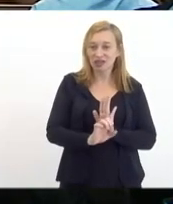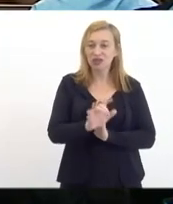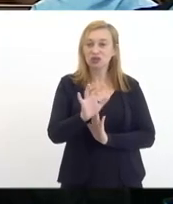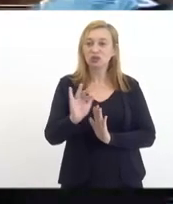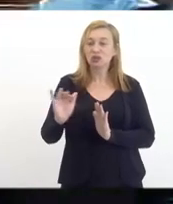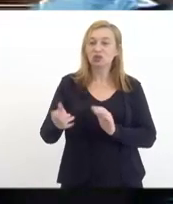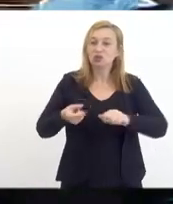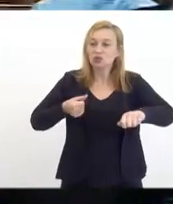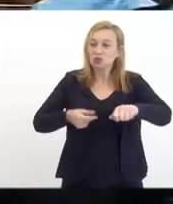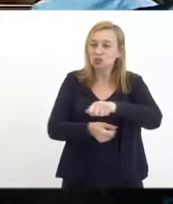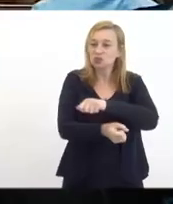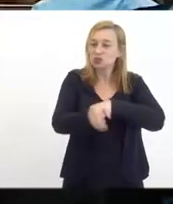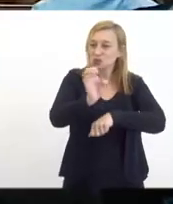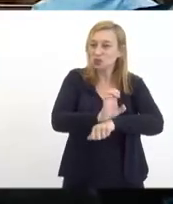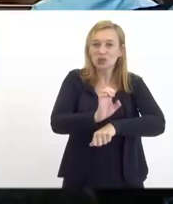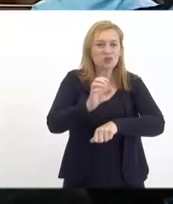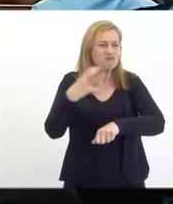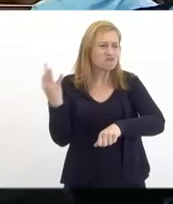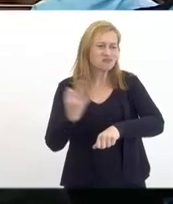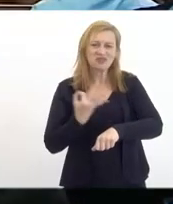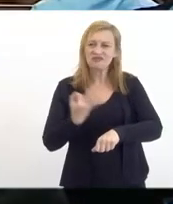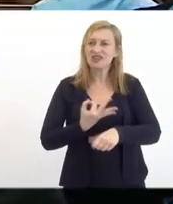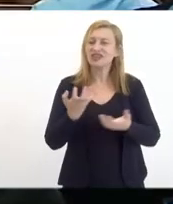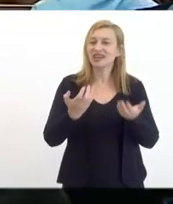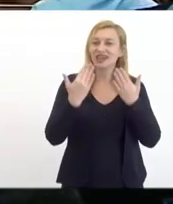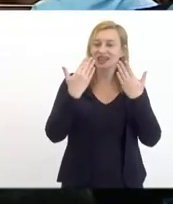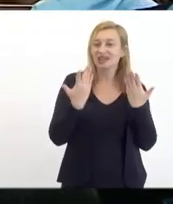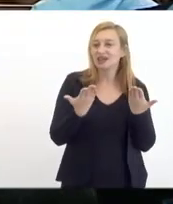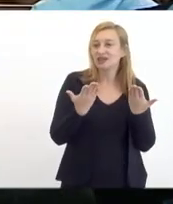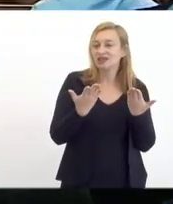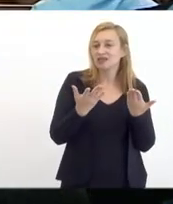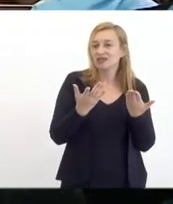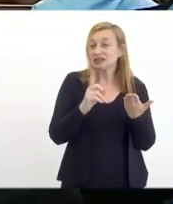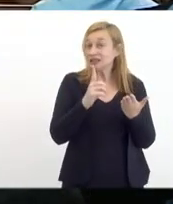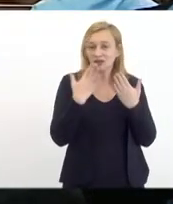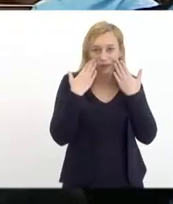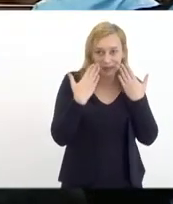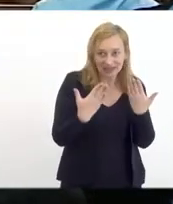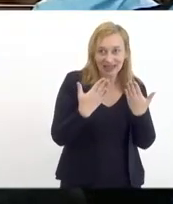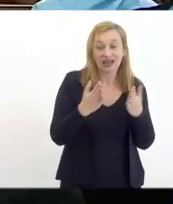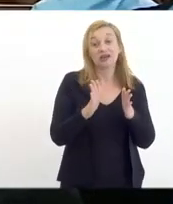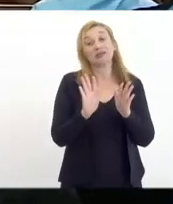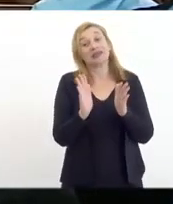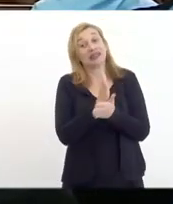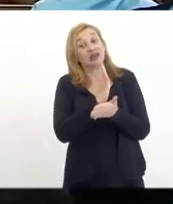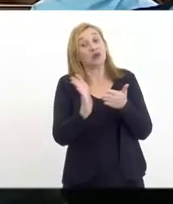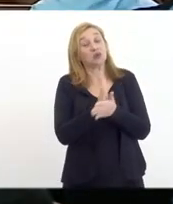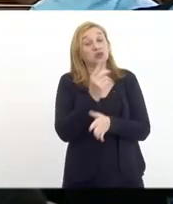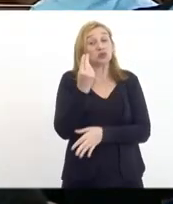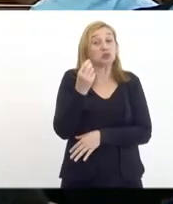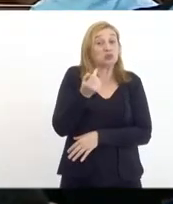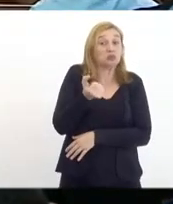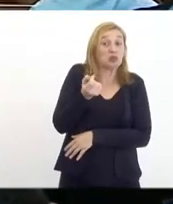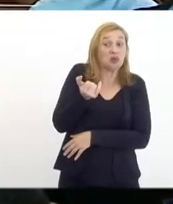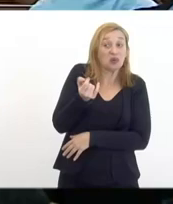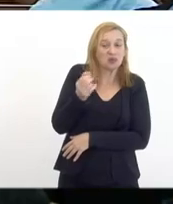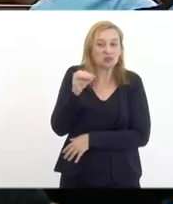Soberano realmente fantástico e eu quero apresentar quer dizer não vou apresentar porque eu tenho aqui alguns poucos minutos mas